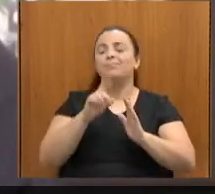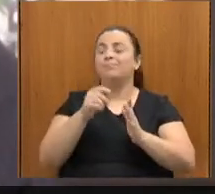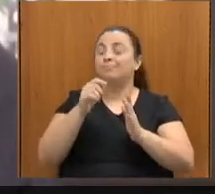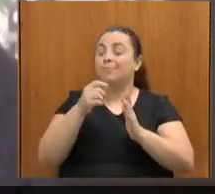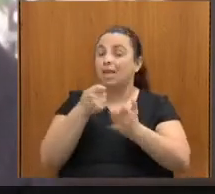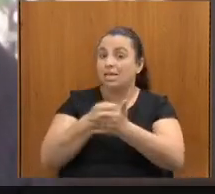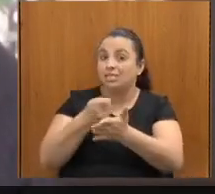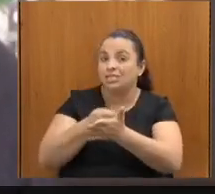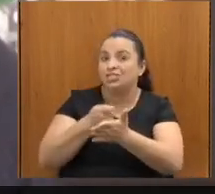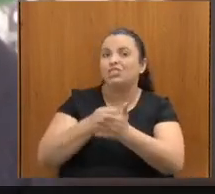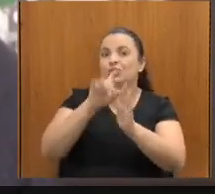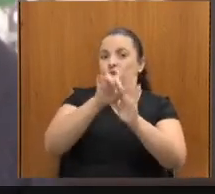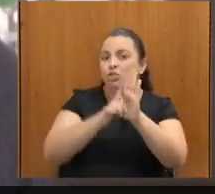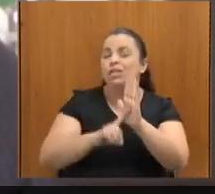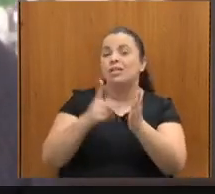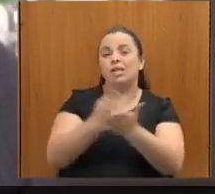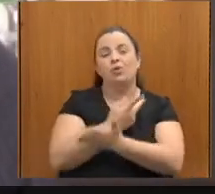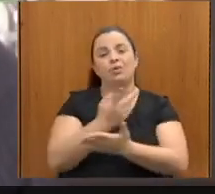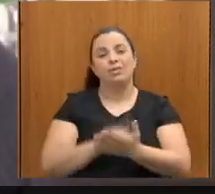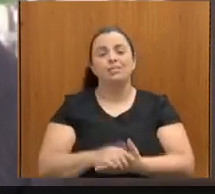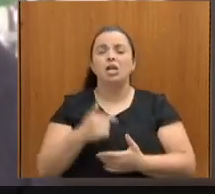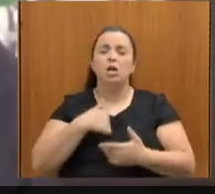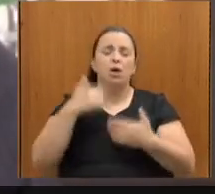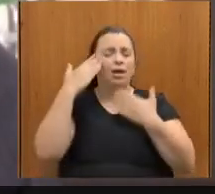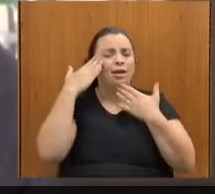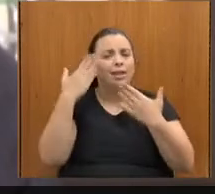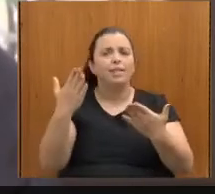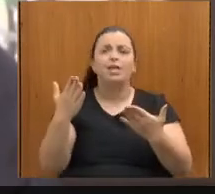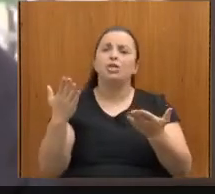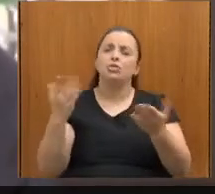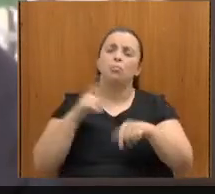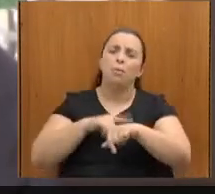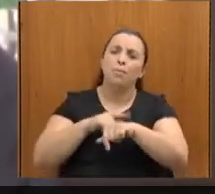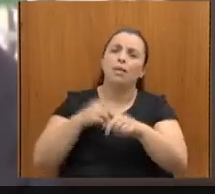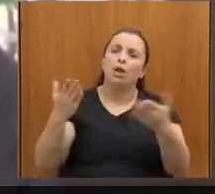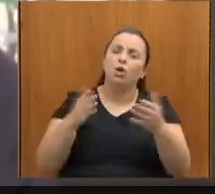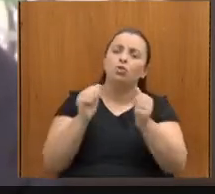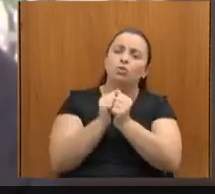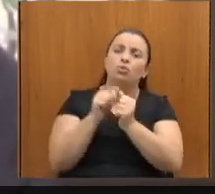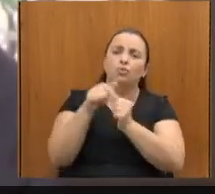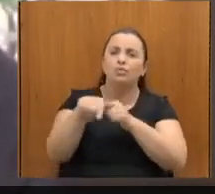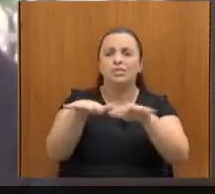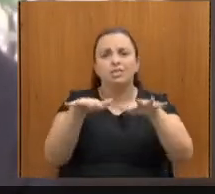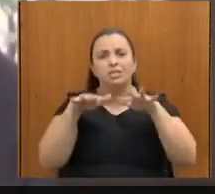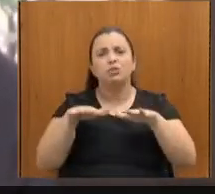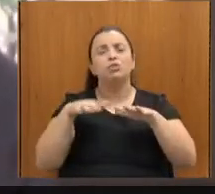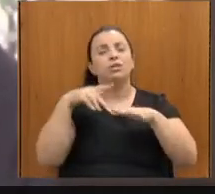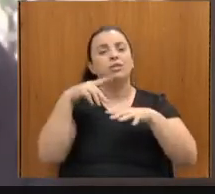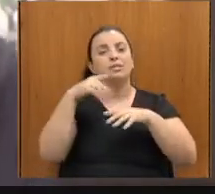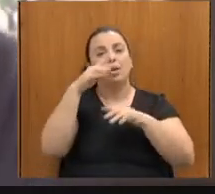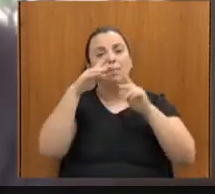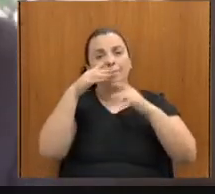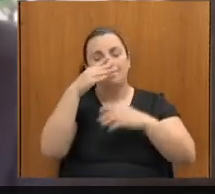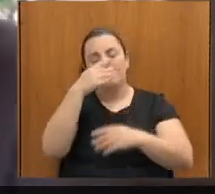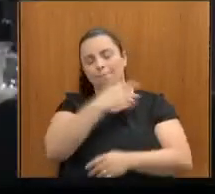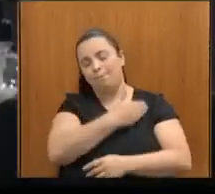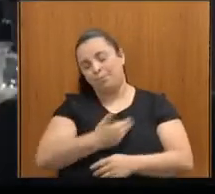oportunidade de estar com vocês aí, e mais essa audiência pública. Uma boa tarde a todos e muito obrigado.